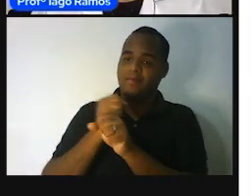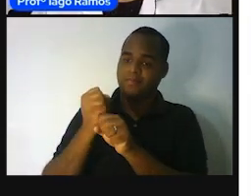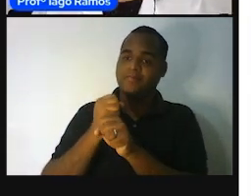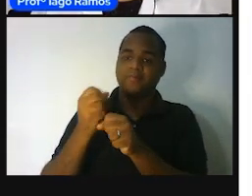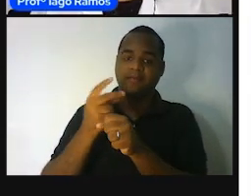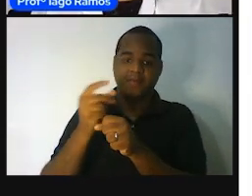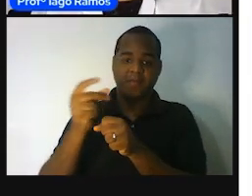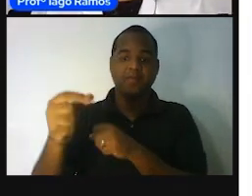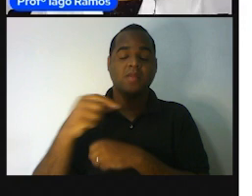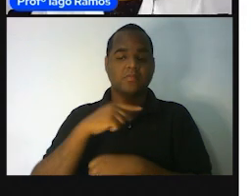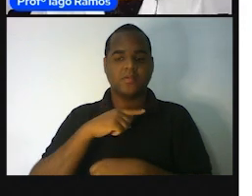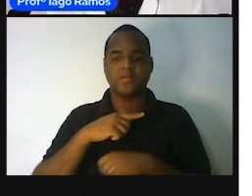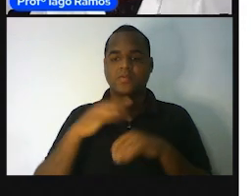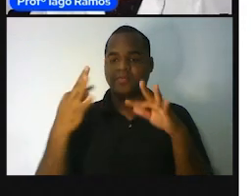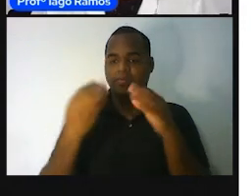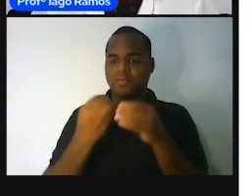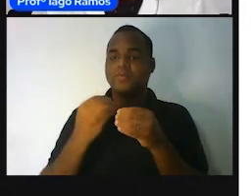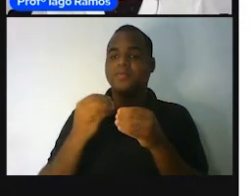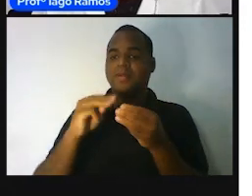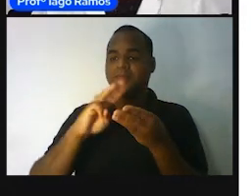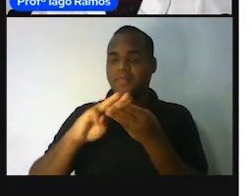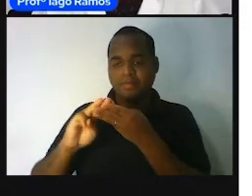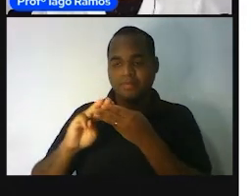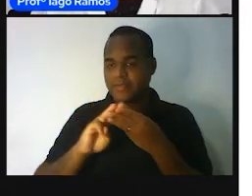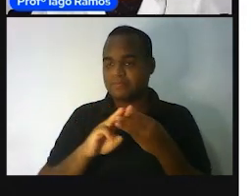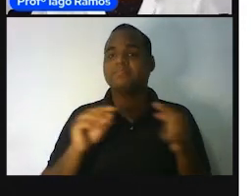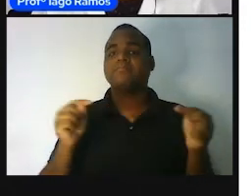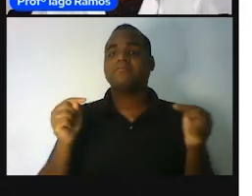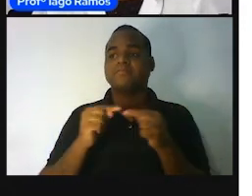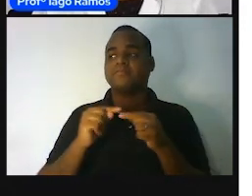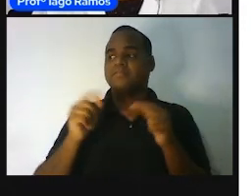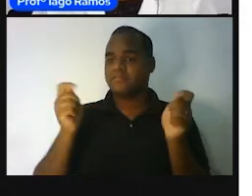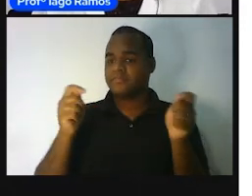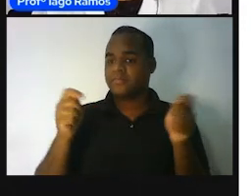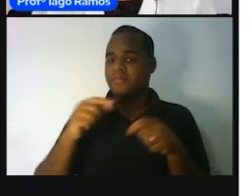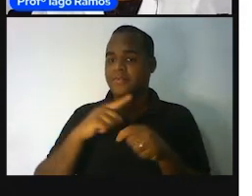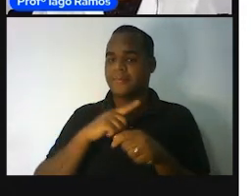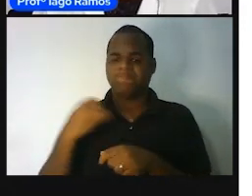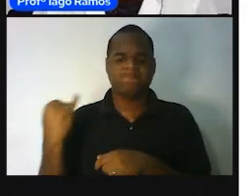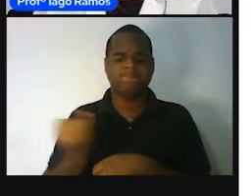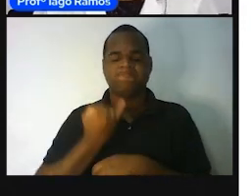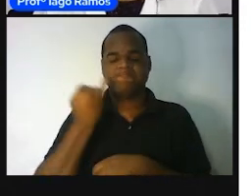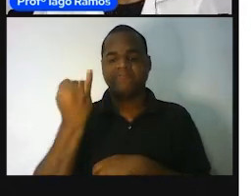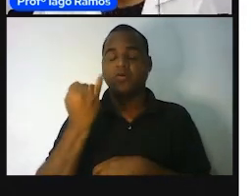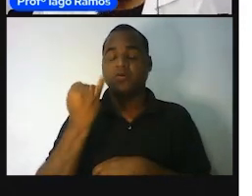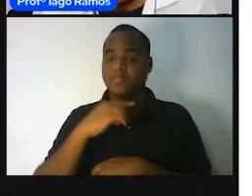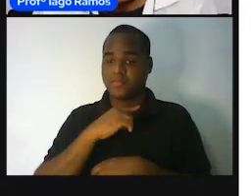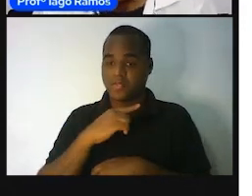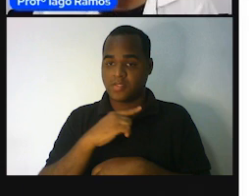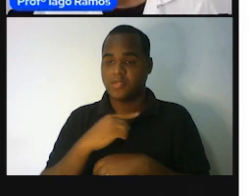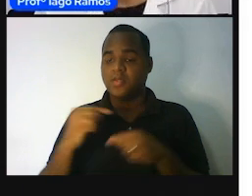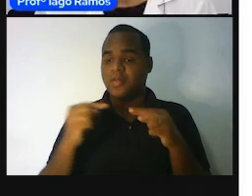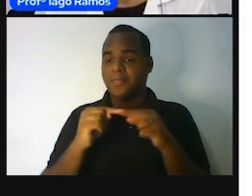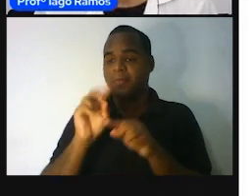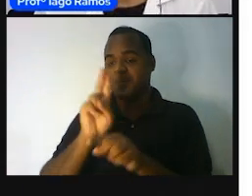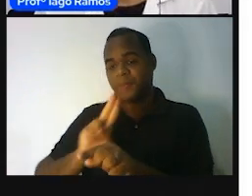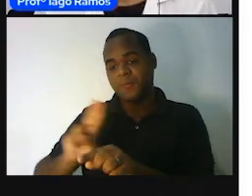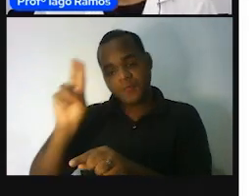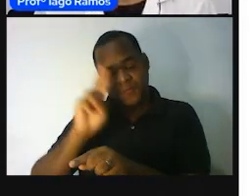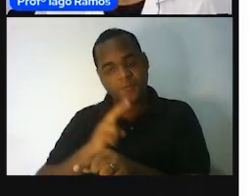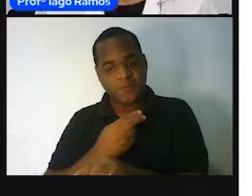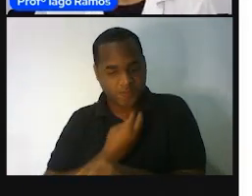que tudo na nossa cidade surgiu por uma necessidade de uso na